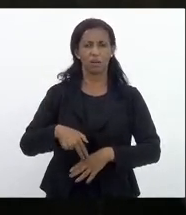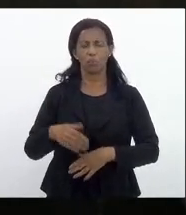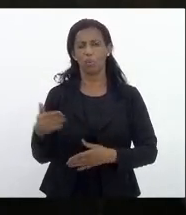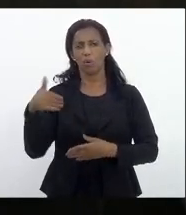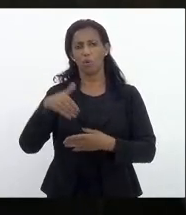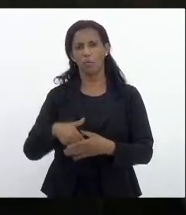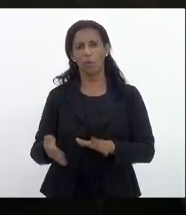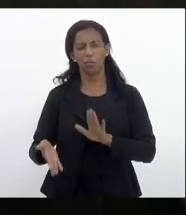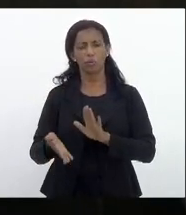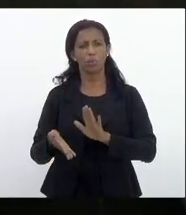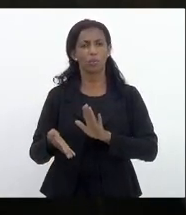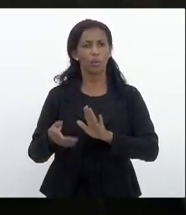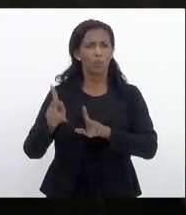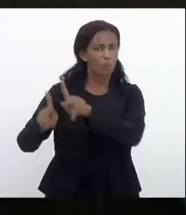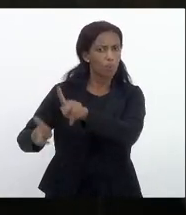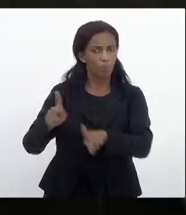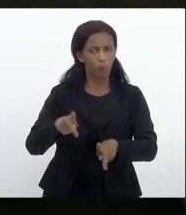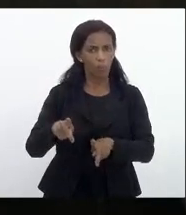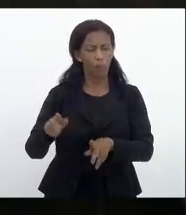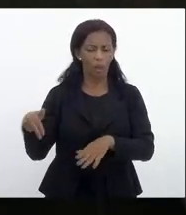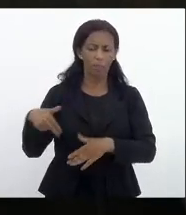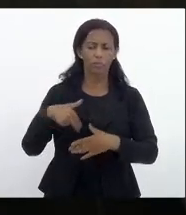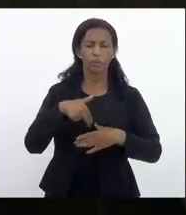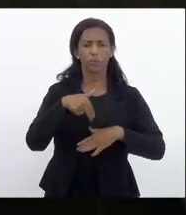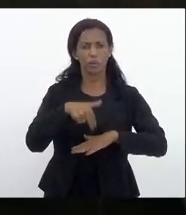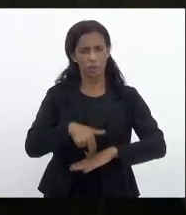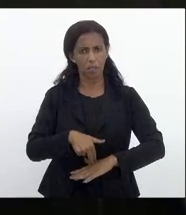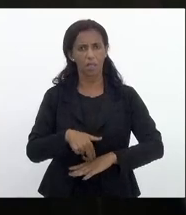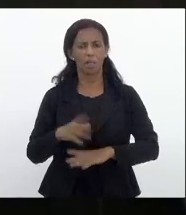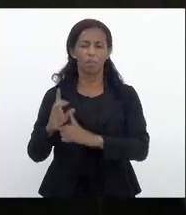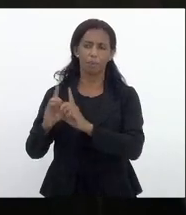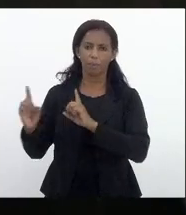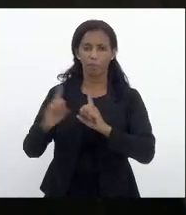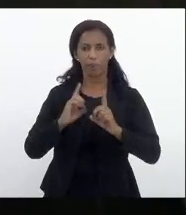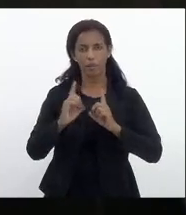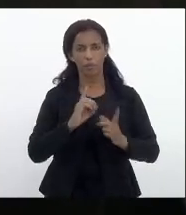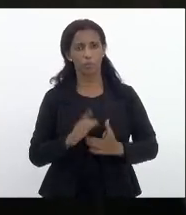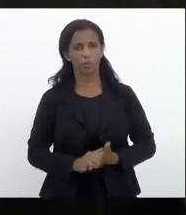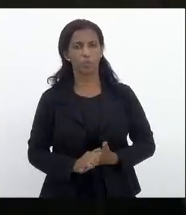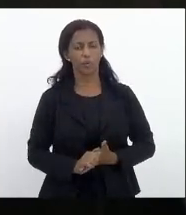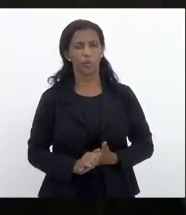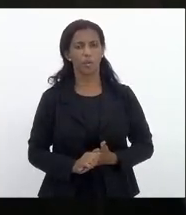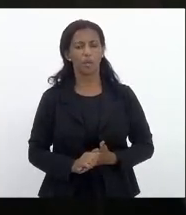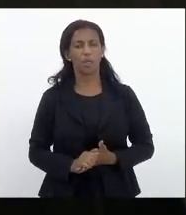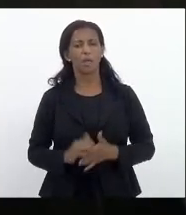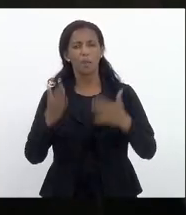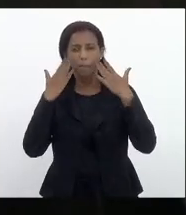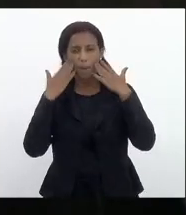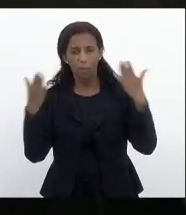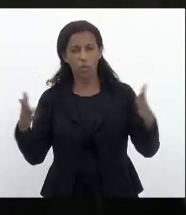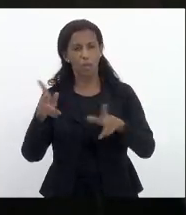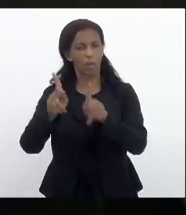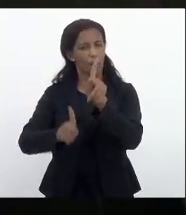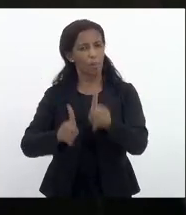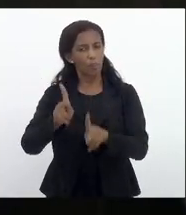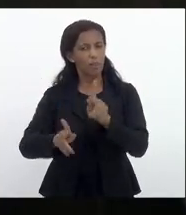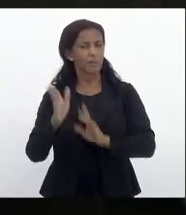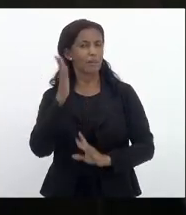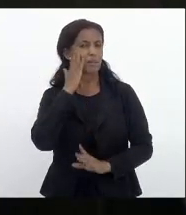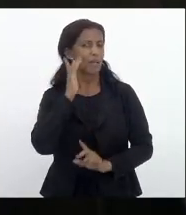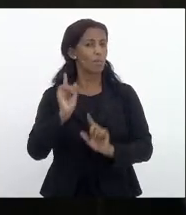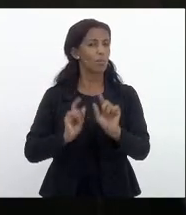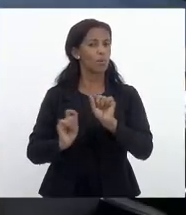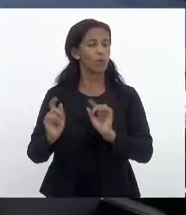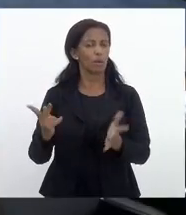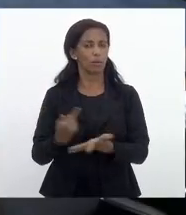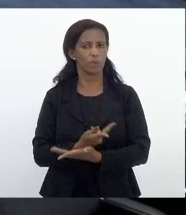voto popular me trouxe até aqui para fazer esse tipo de debate para fazer esse tipo de discussão e para abrir a curtida para que a população saiba exatamente o que está em